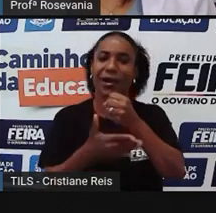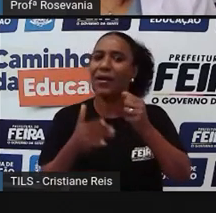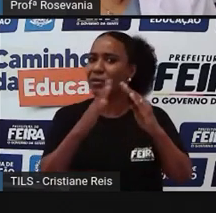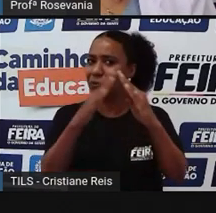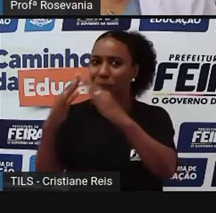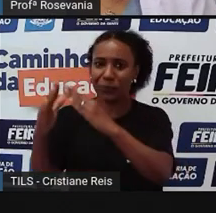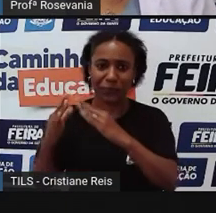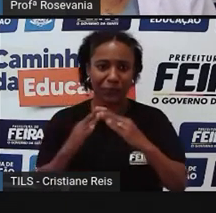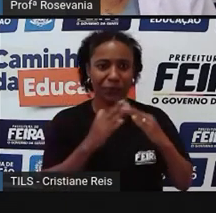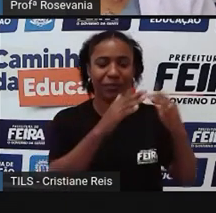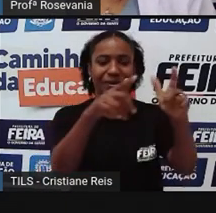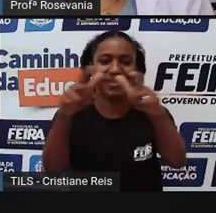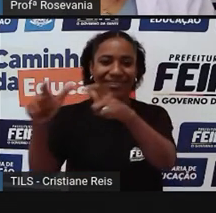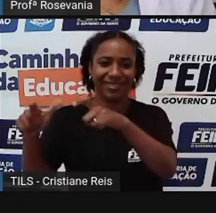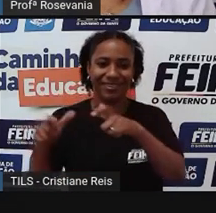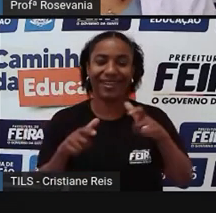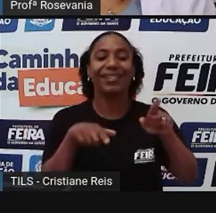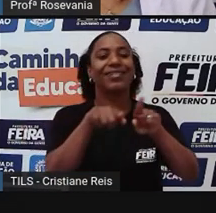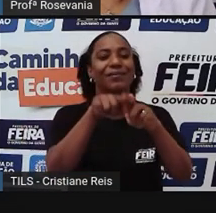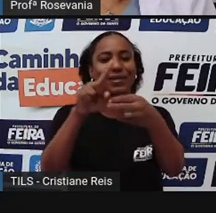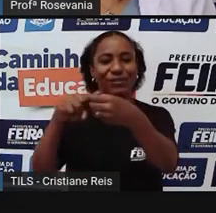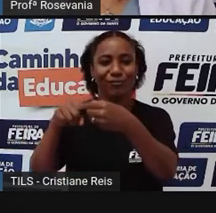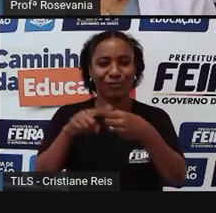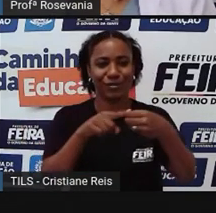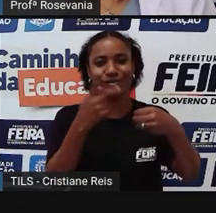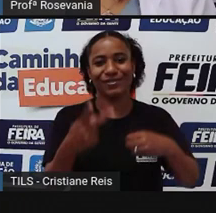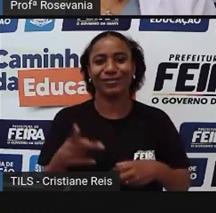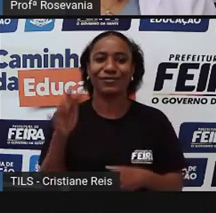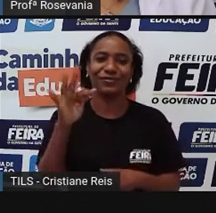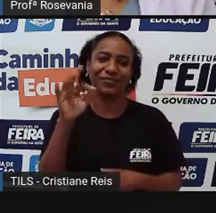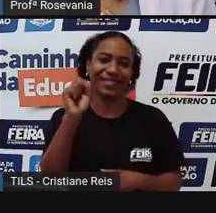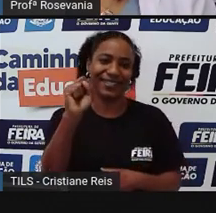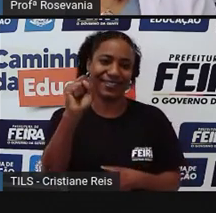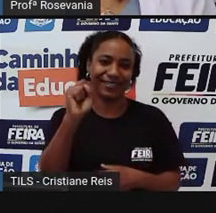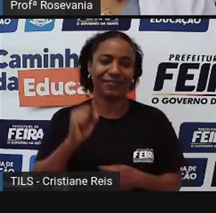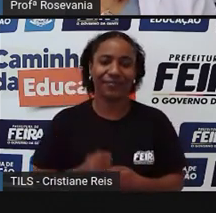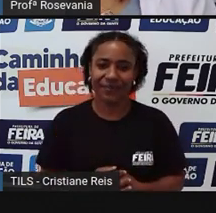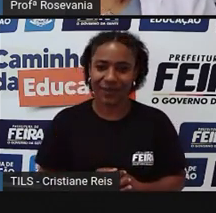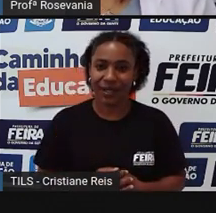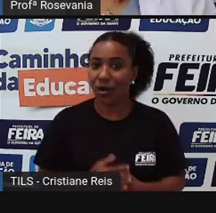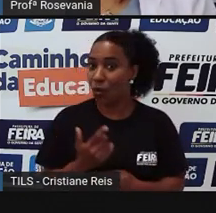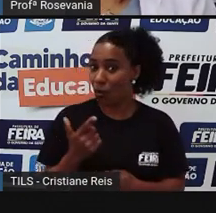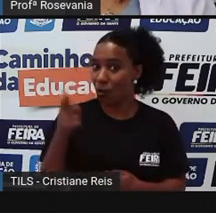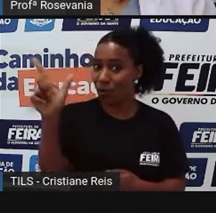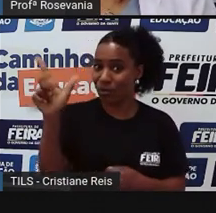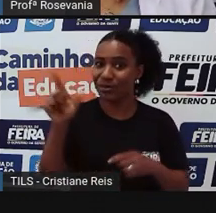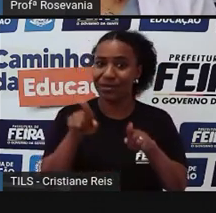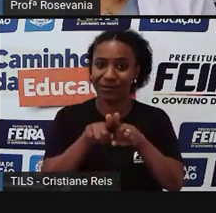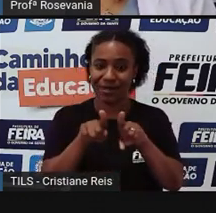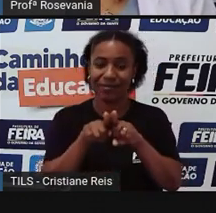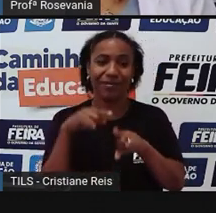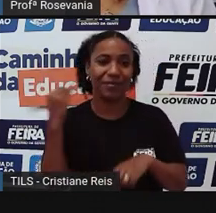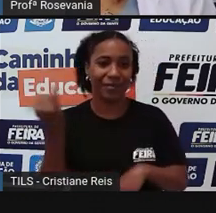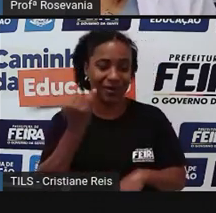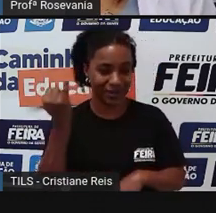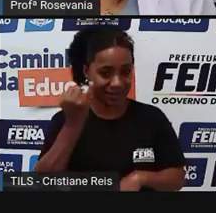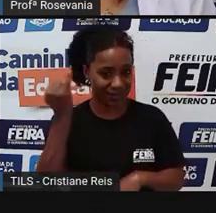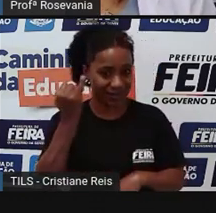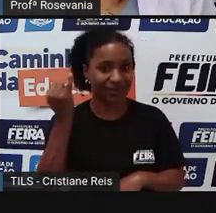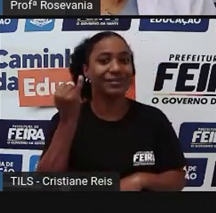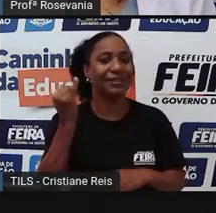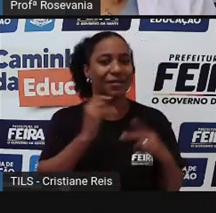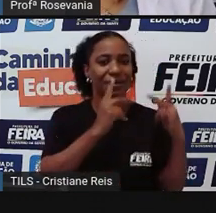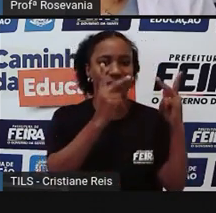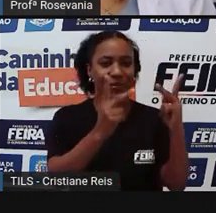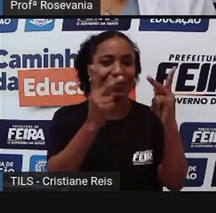os bairros e distritos, né, da nossa cidade. Outro ponto importante também, né, que você pode visitar e conhecer